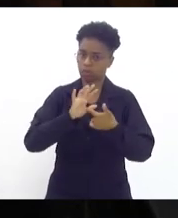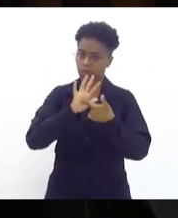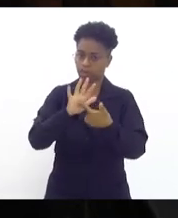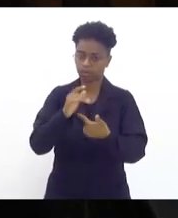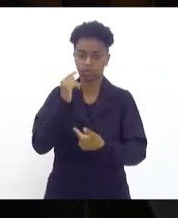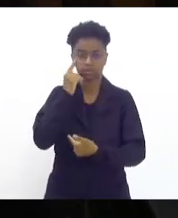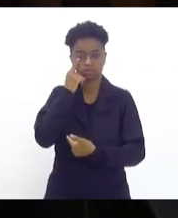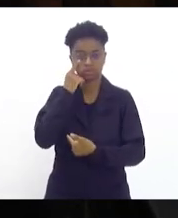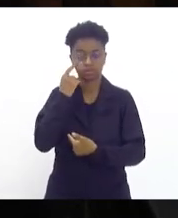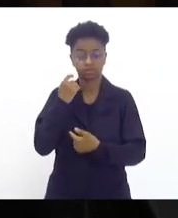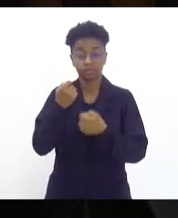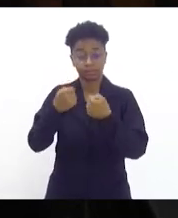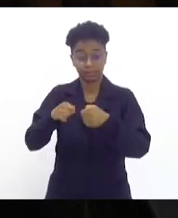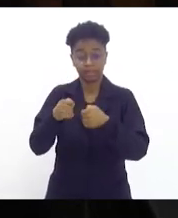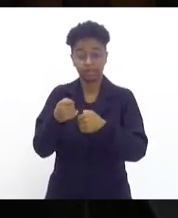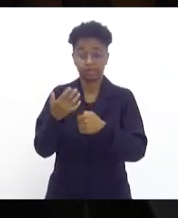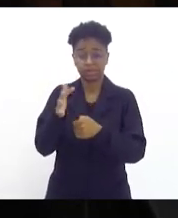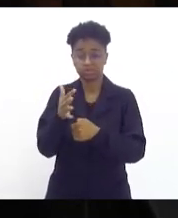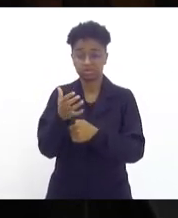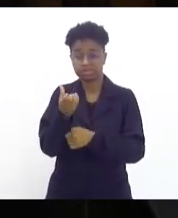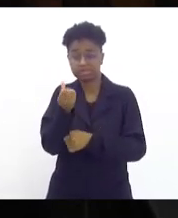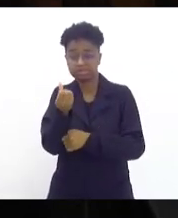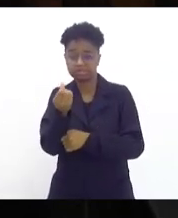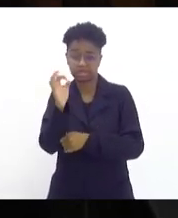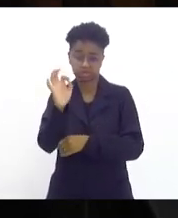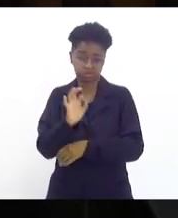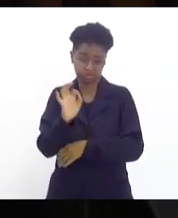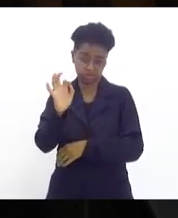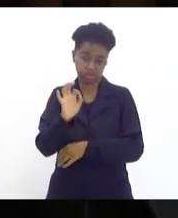precisamente 6%.